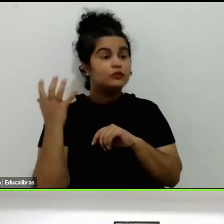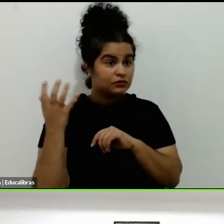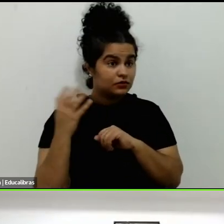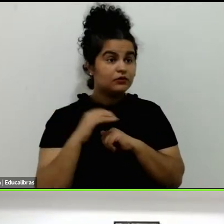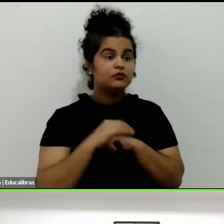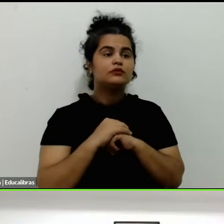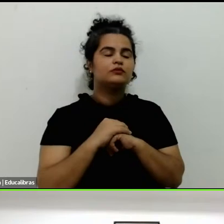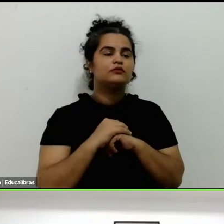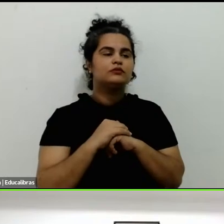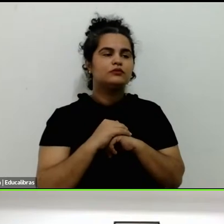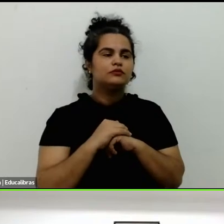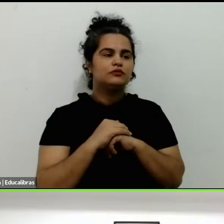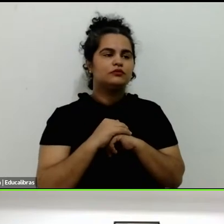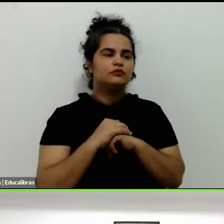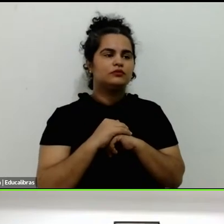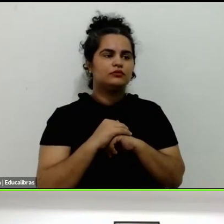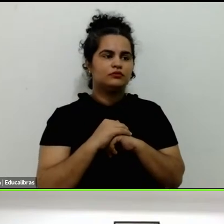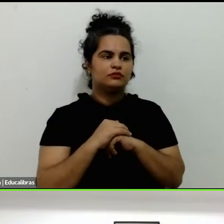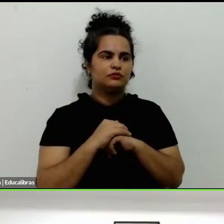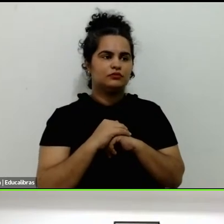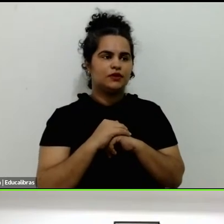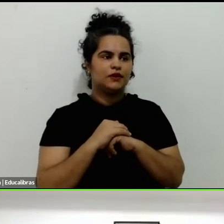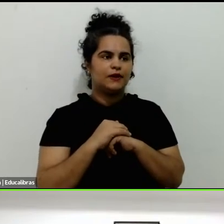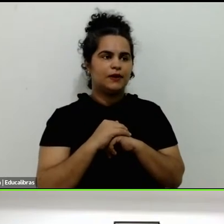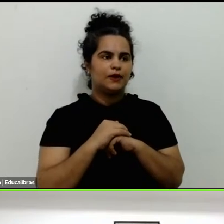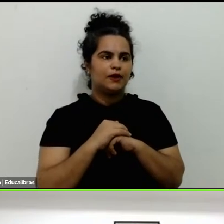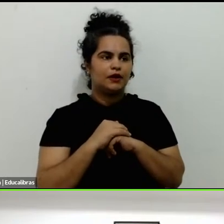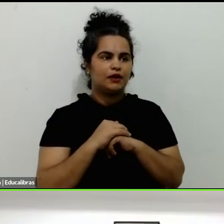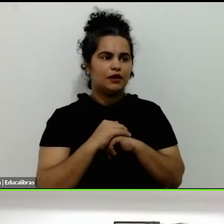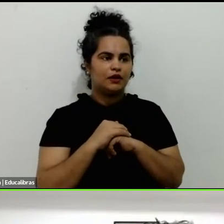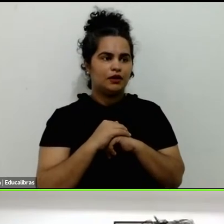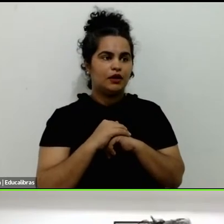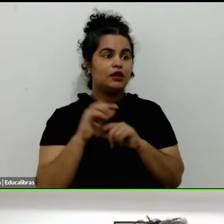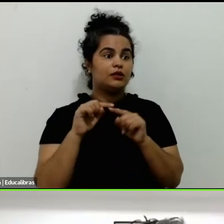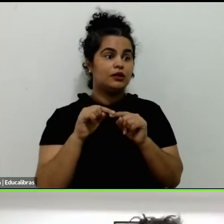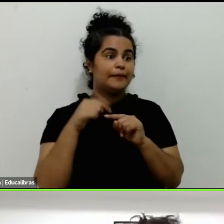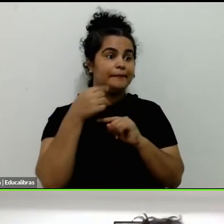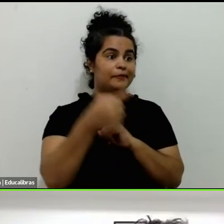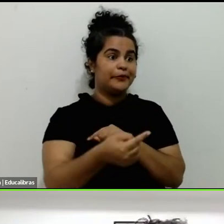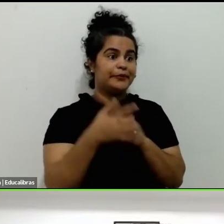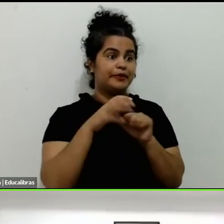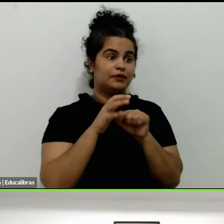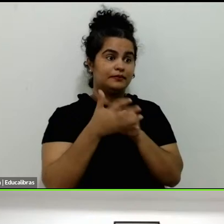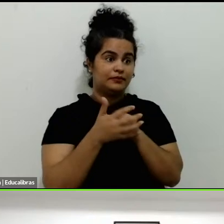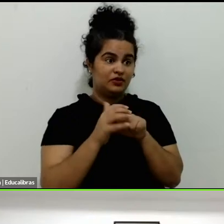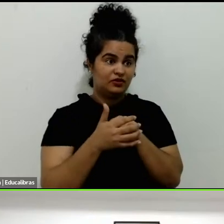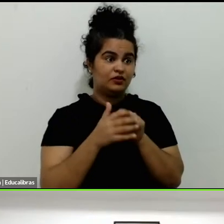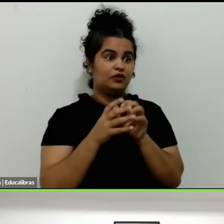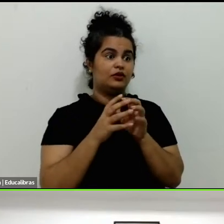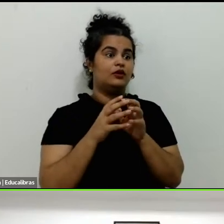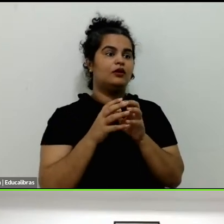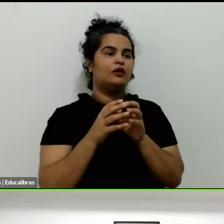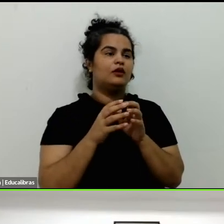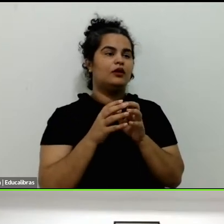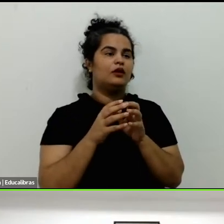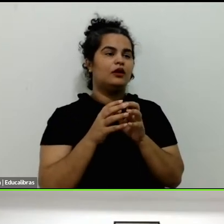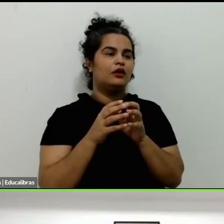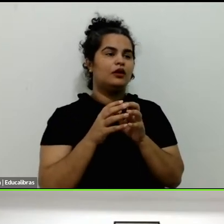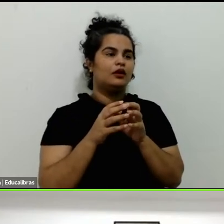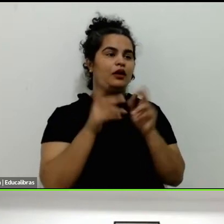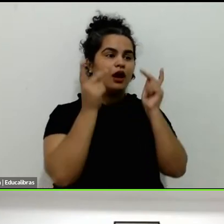act post-pandemia implicó la visita al espacio público,